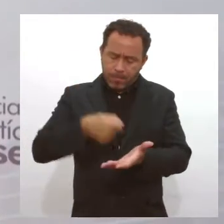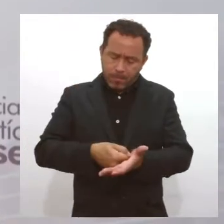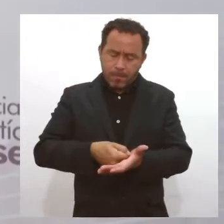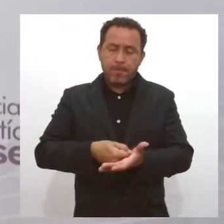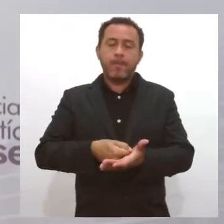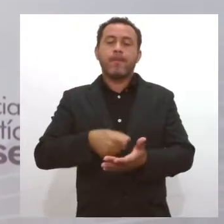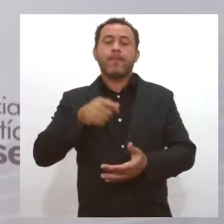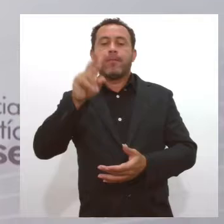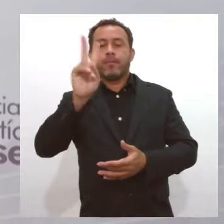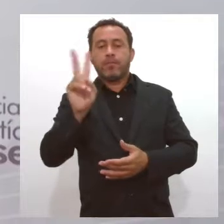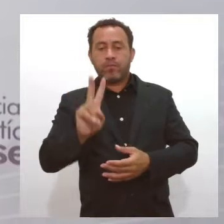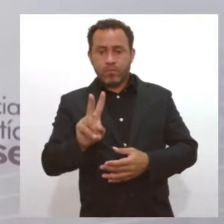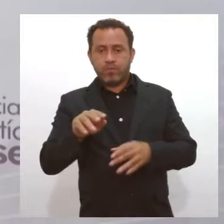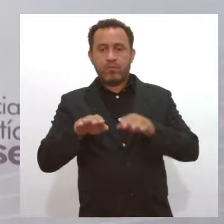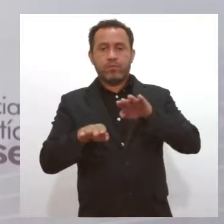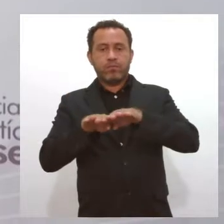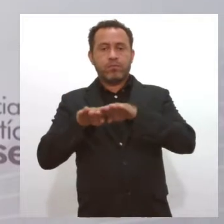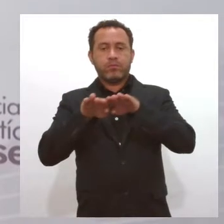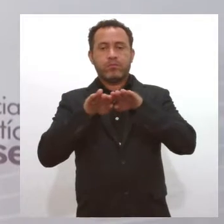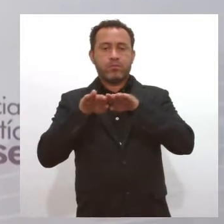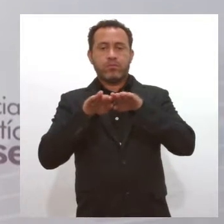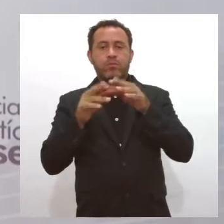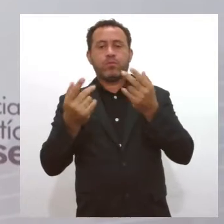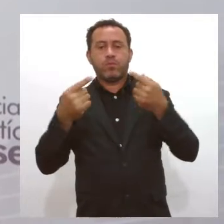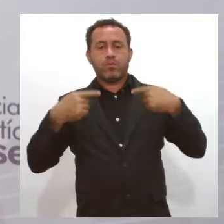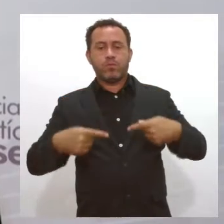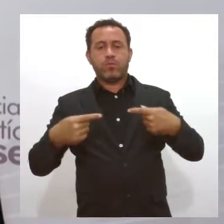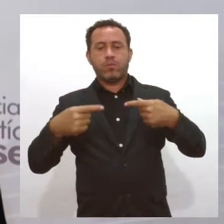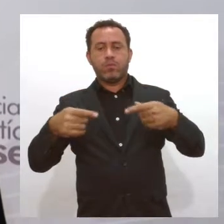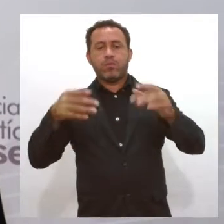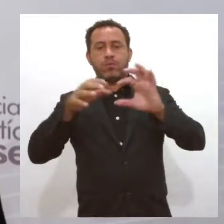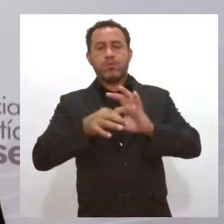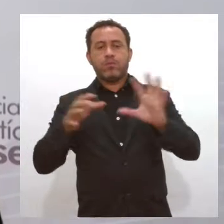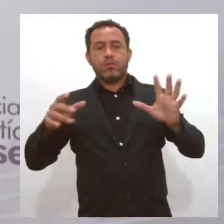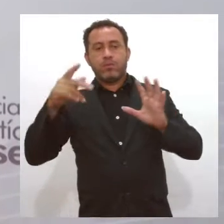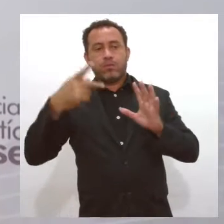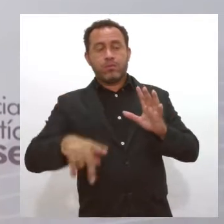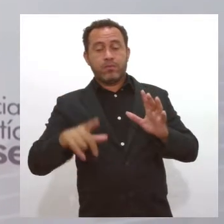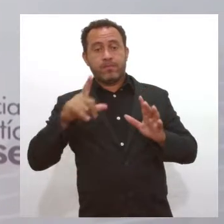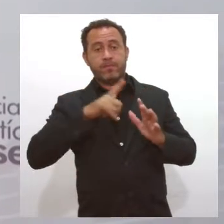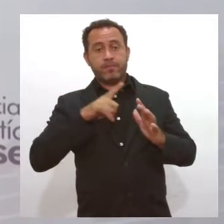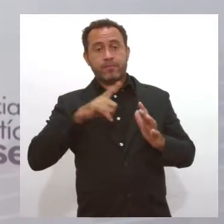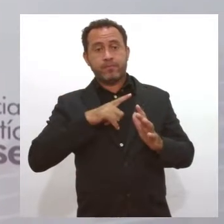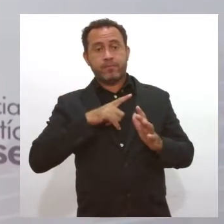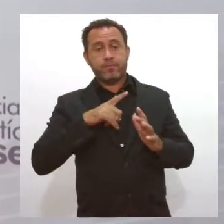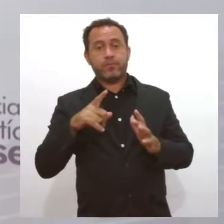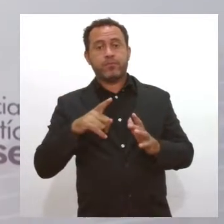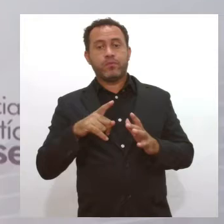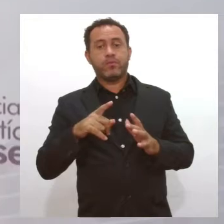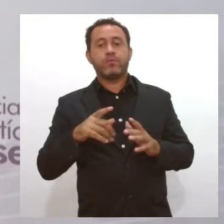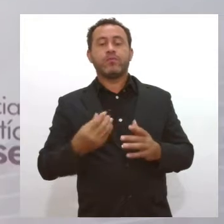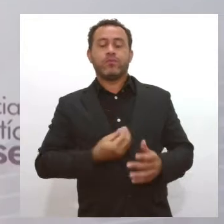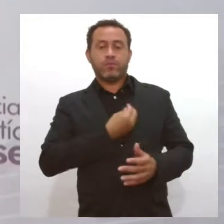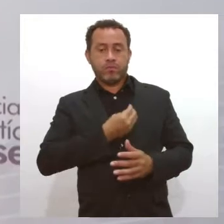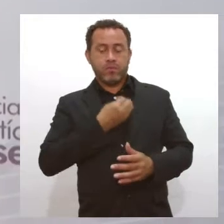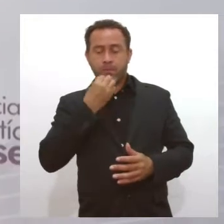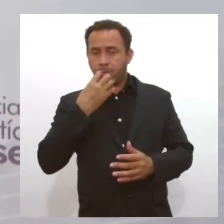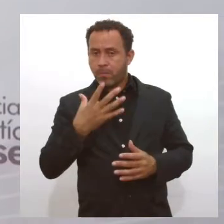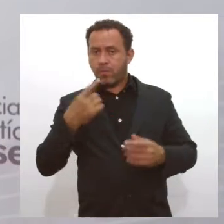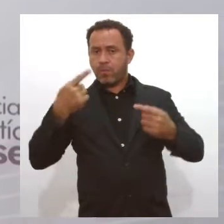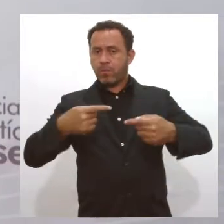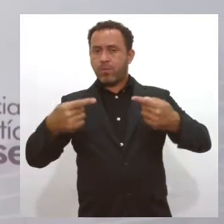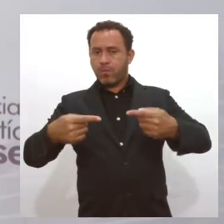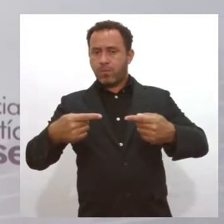valor para deixar equilibrada a concorrência, para permitir que haja uma participação saudável